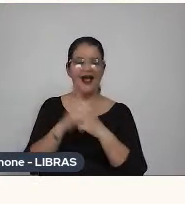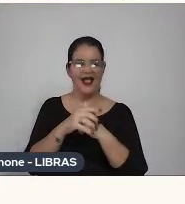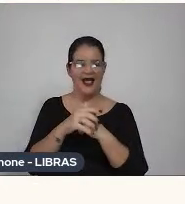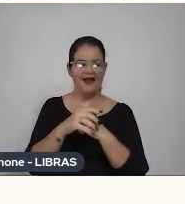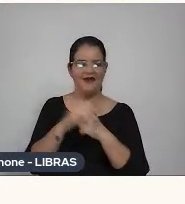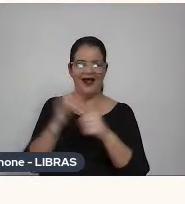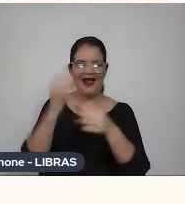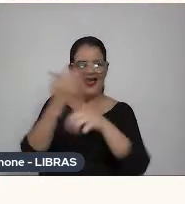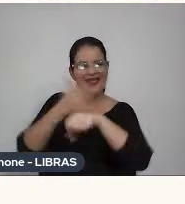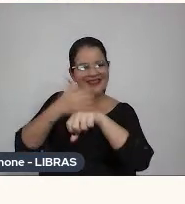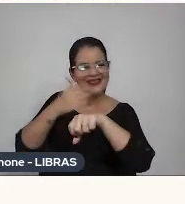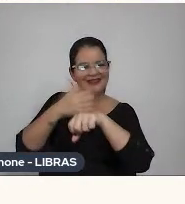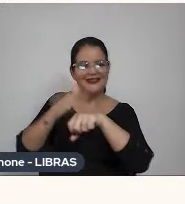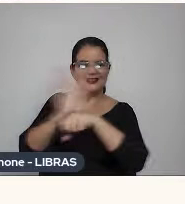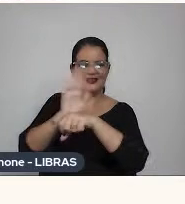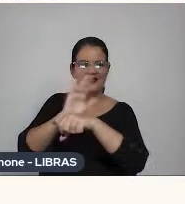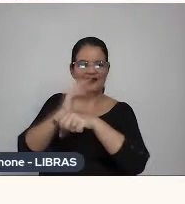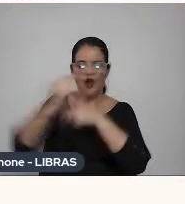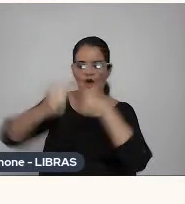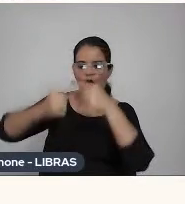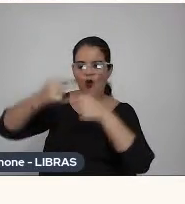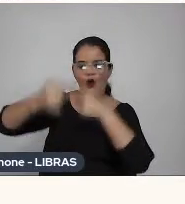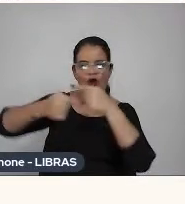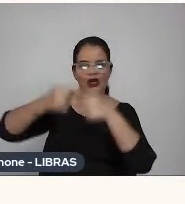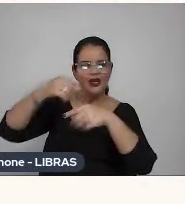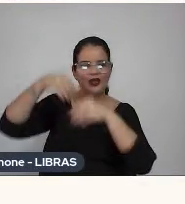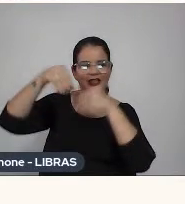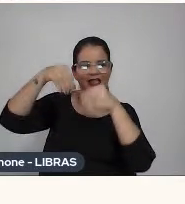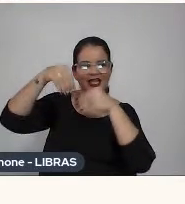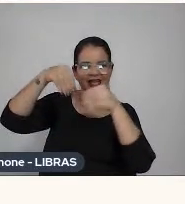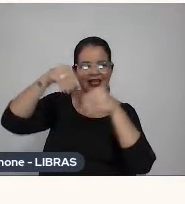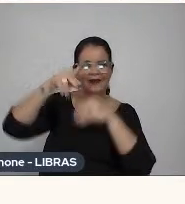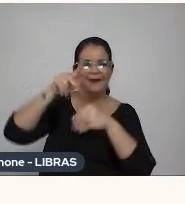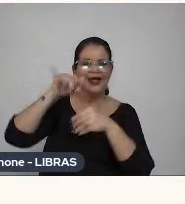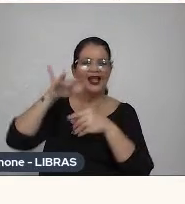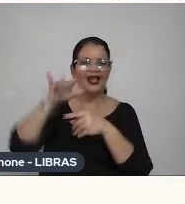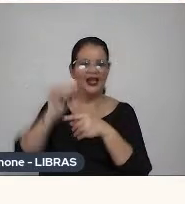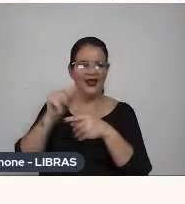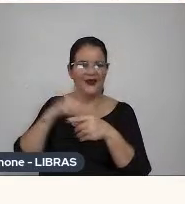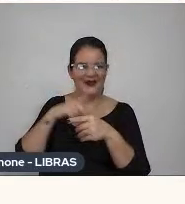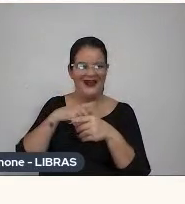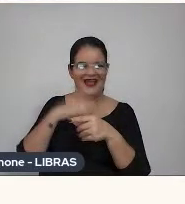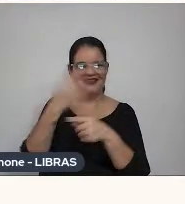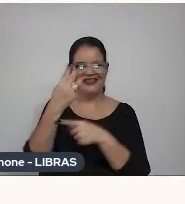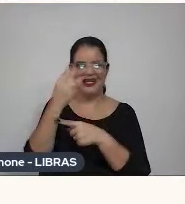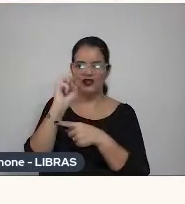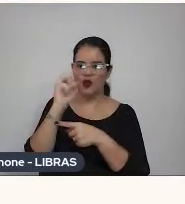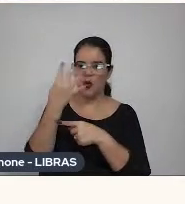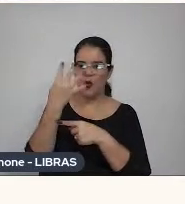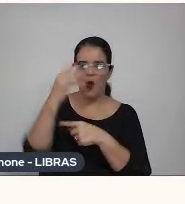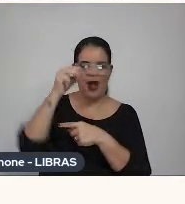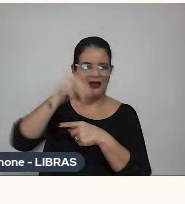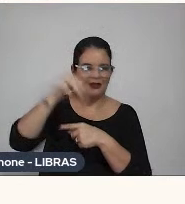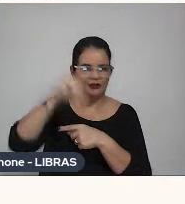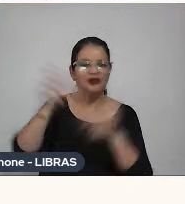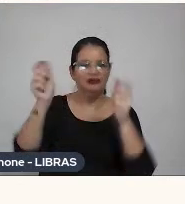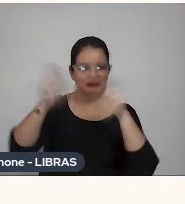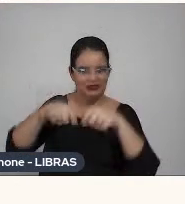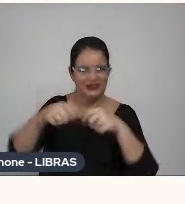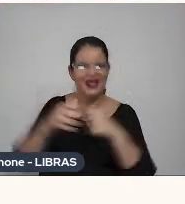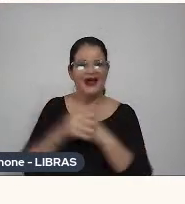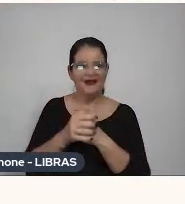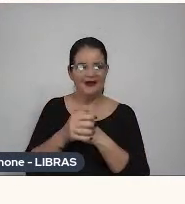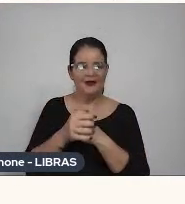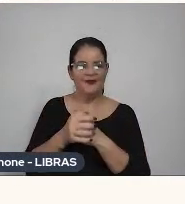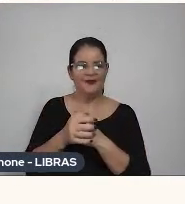exercício de filmagem, um rolinho de película que dava uns três, quatro minutos, assim. E o